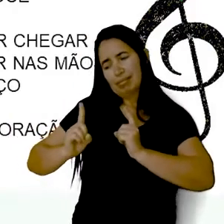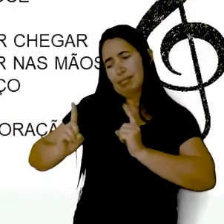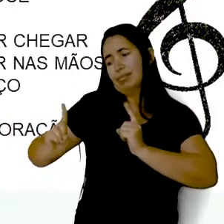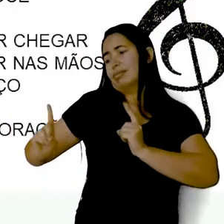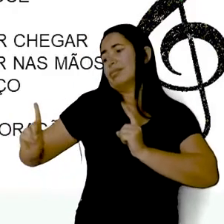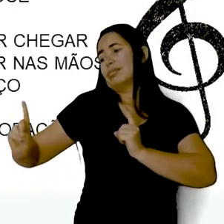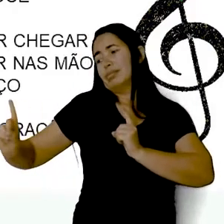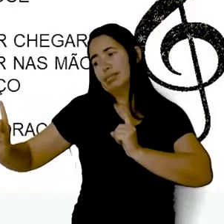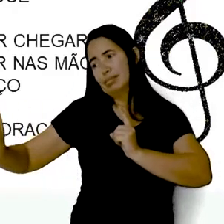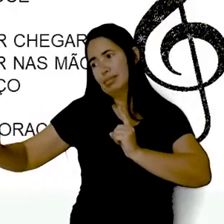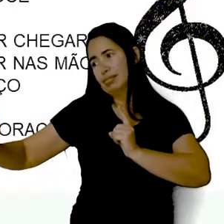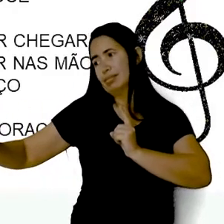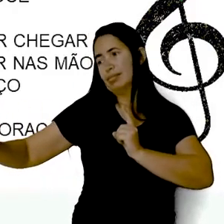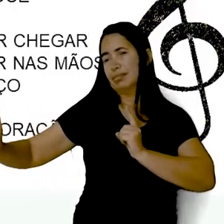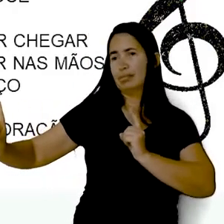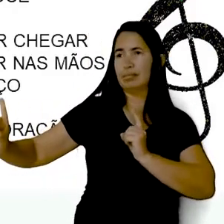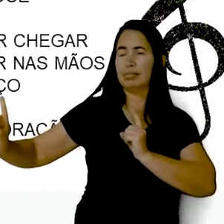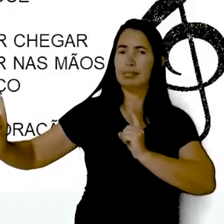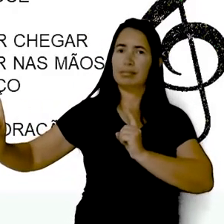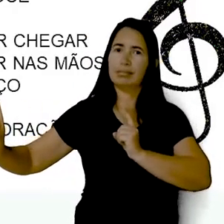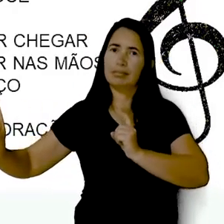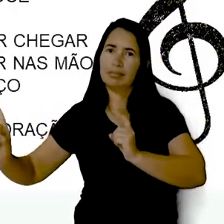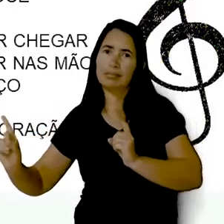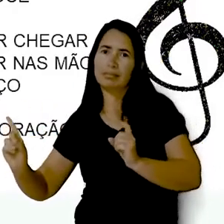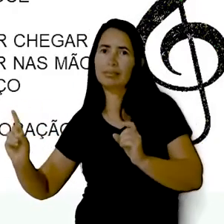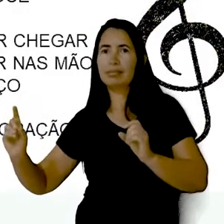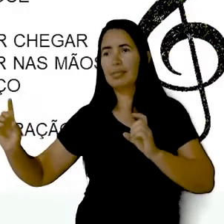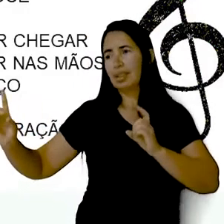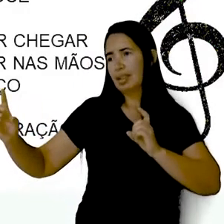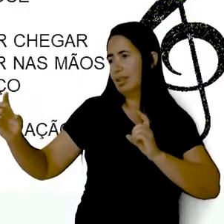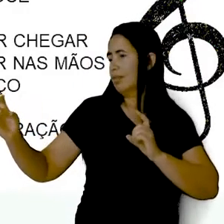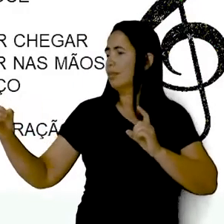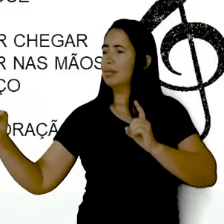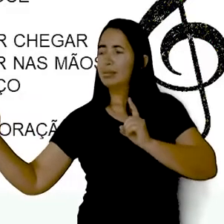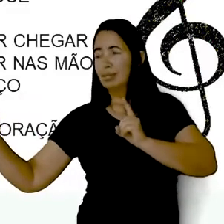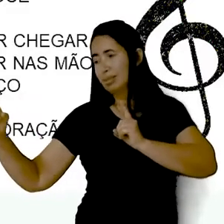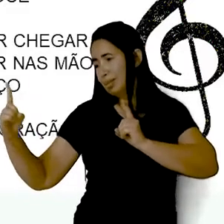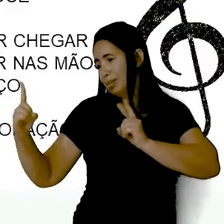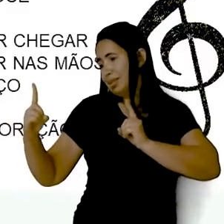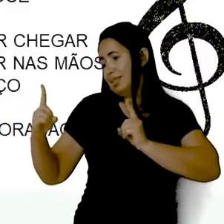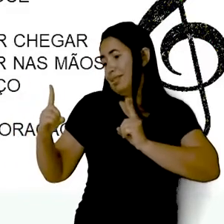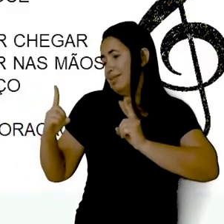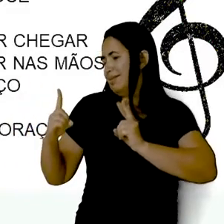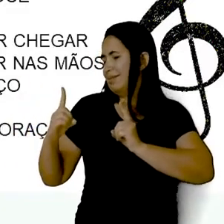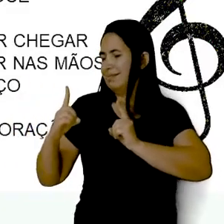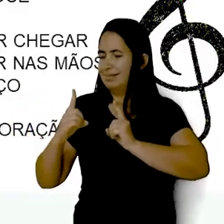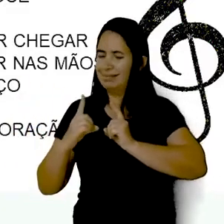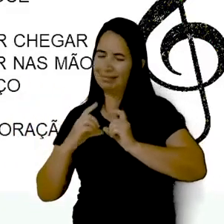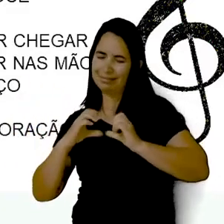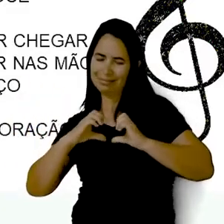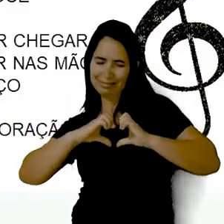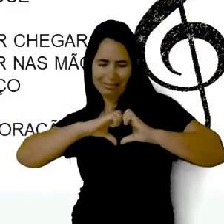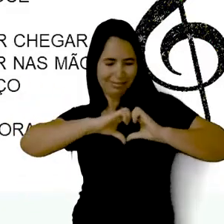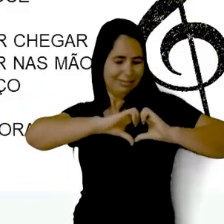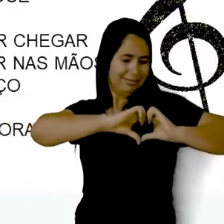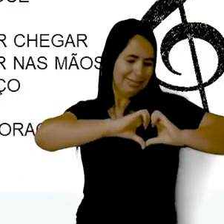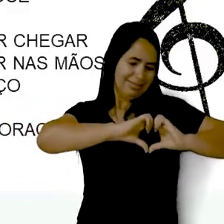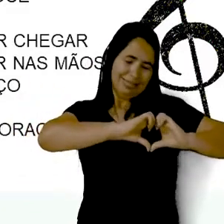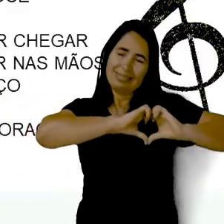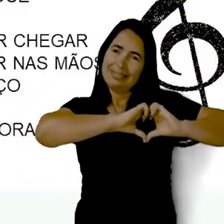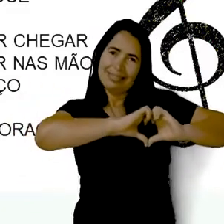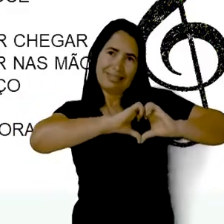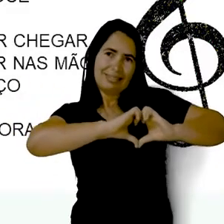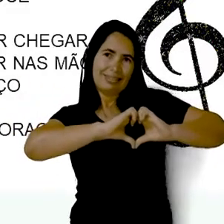sem você Tô louco pra te ver chegar Tô louco pra te ter nas